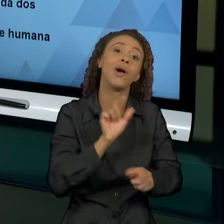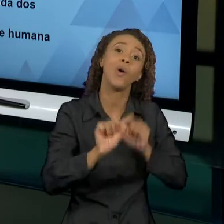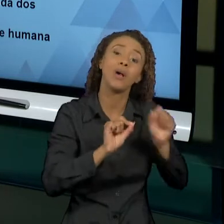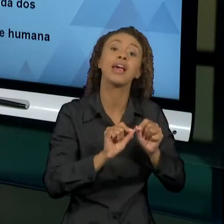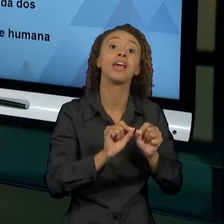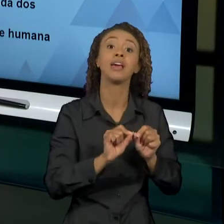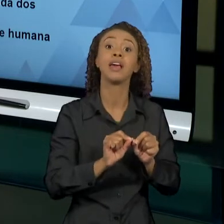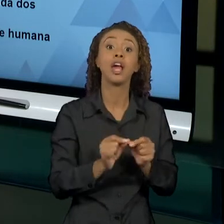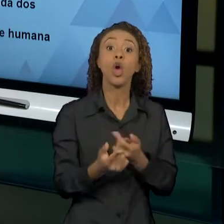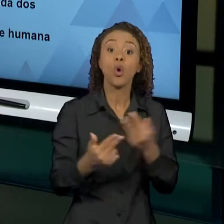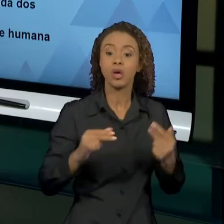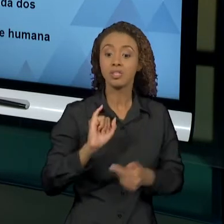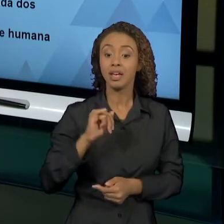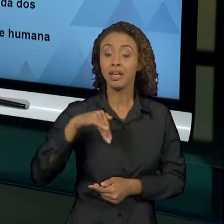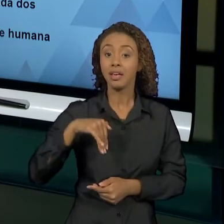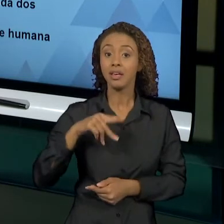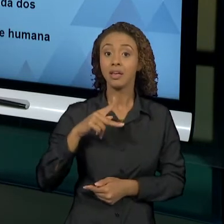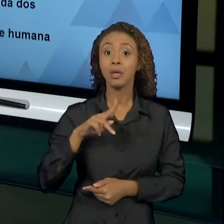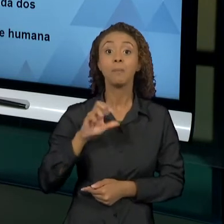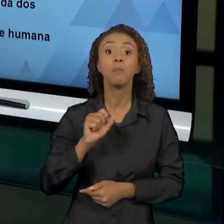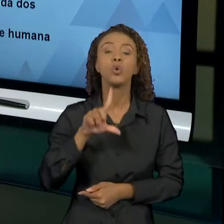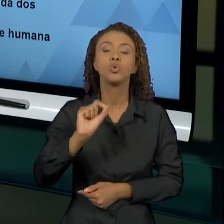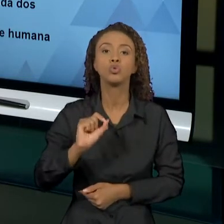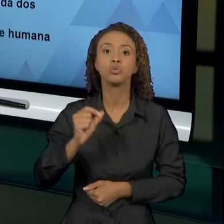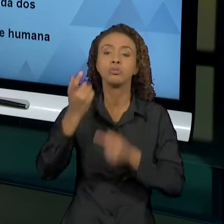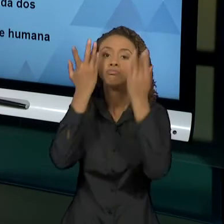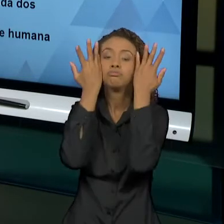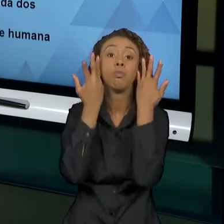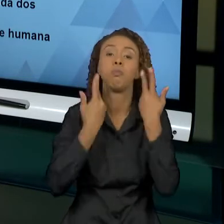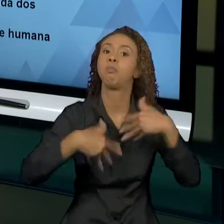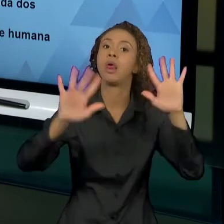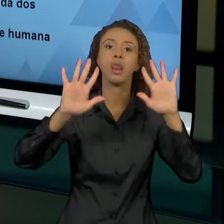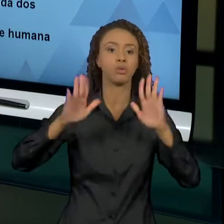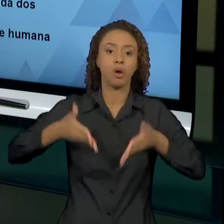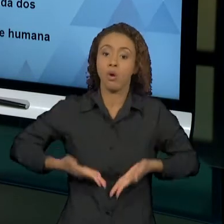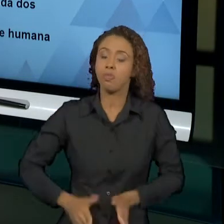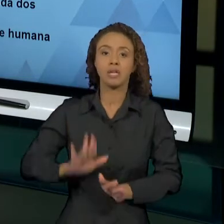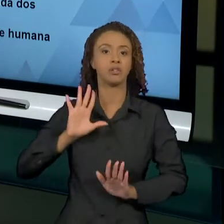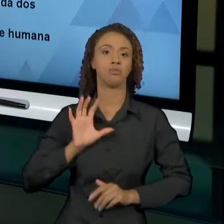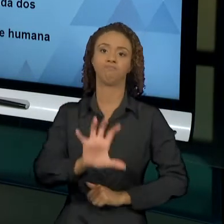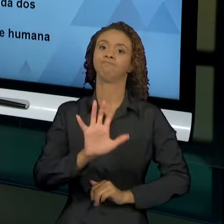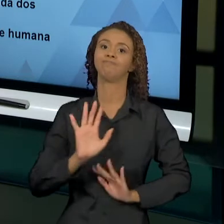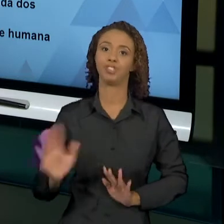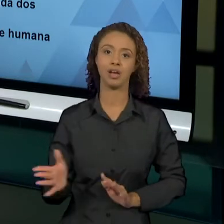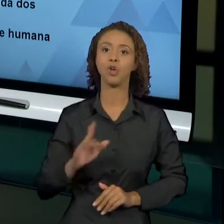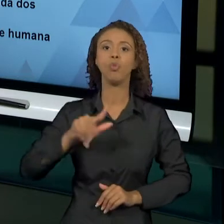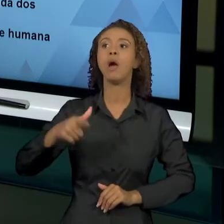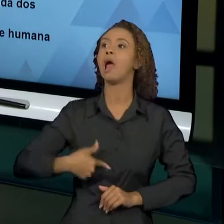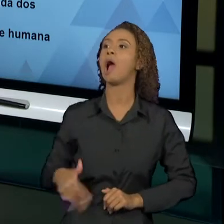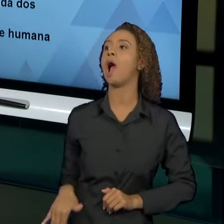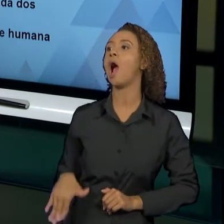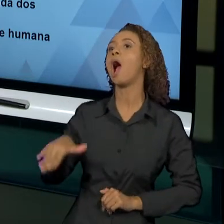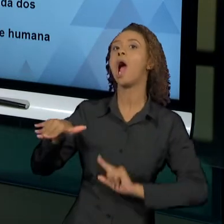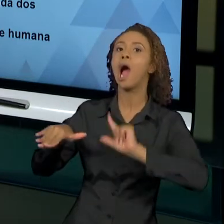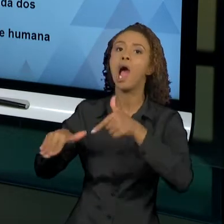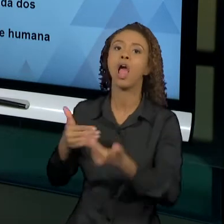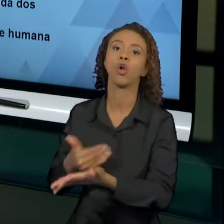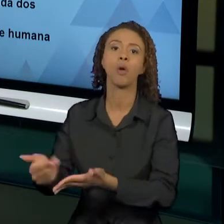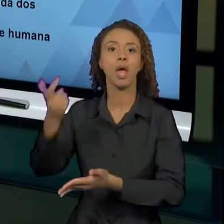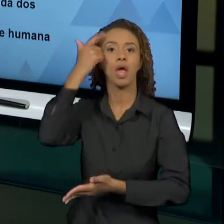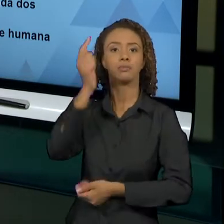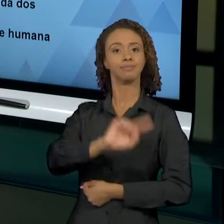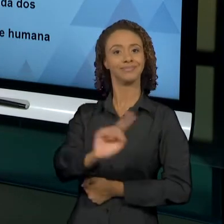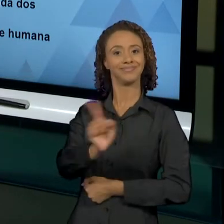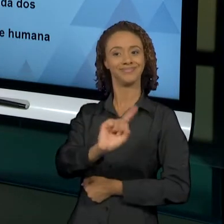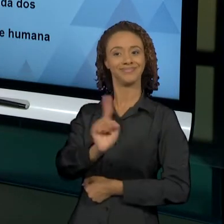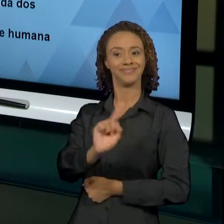que o impulso existe desde o nascimento como algo inato e não algo que se dá só na puberdade. Então não é que